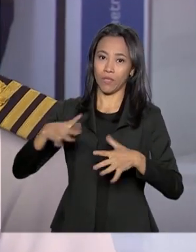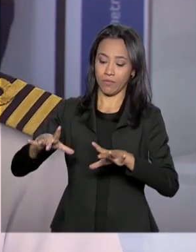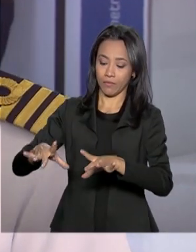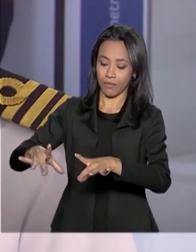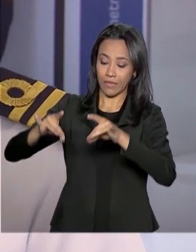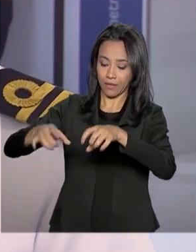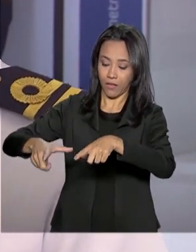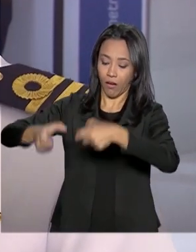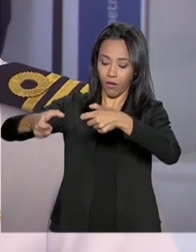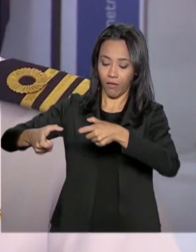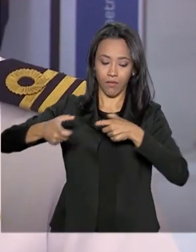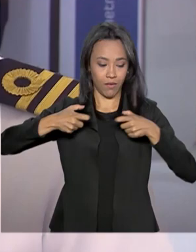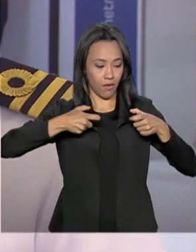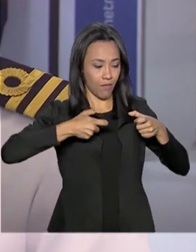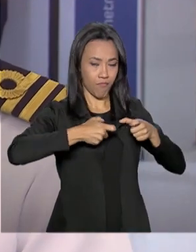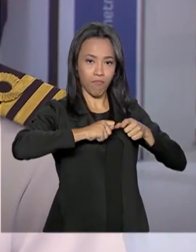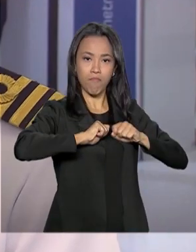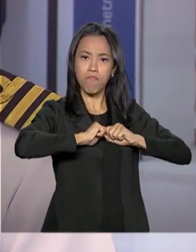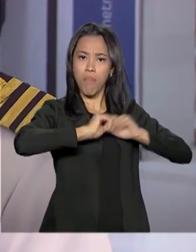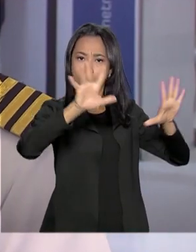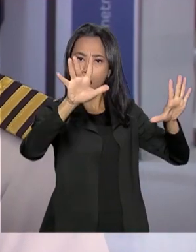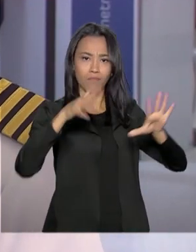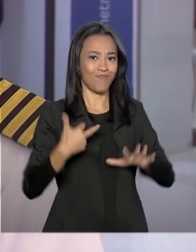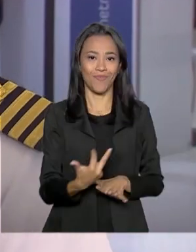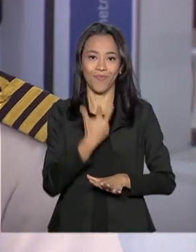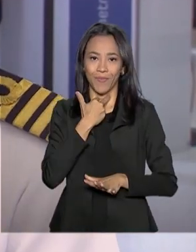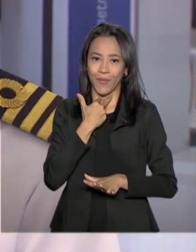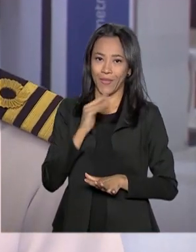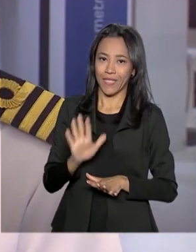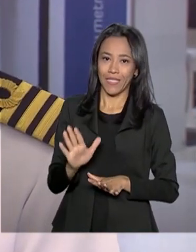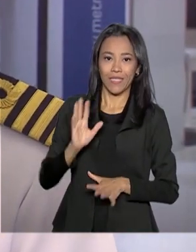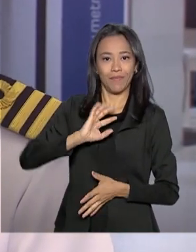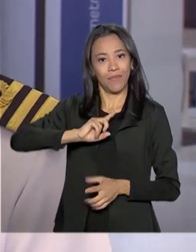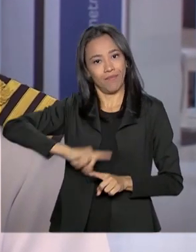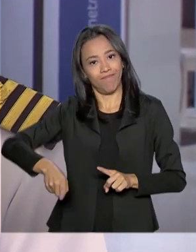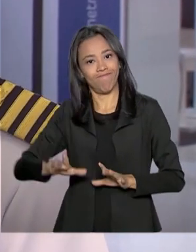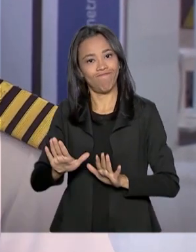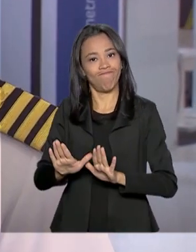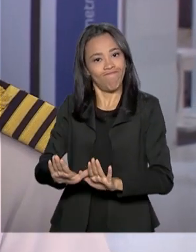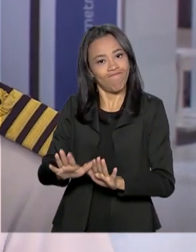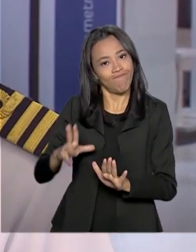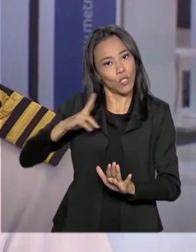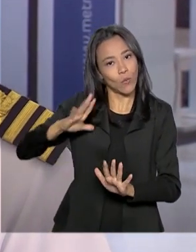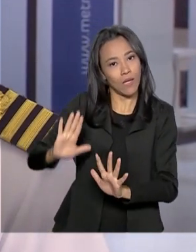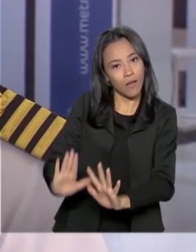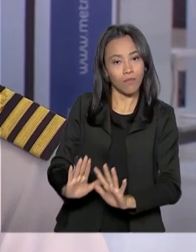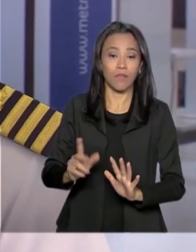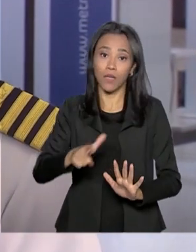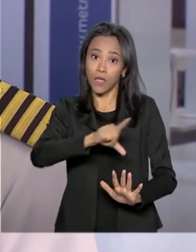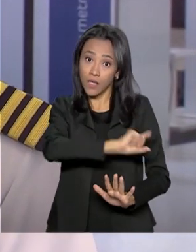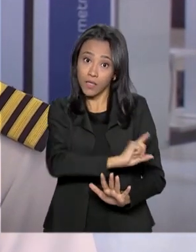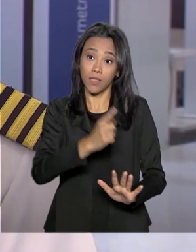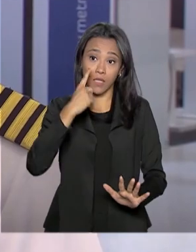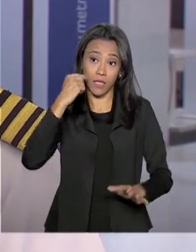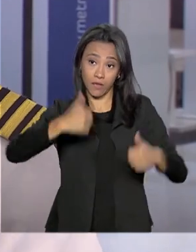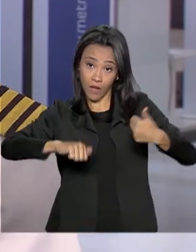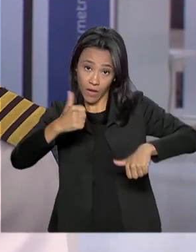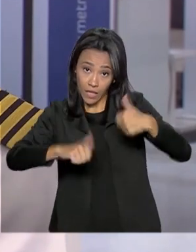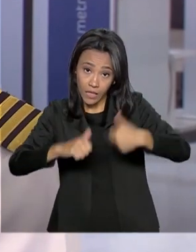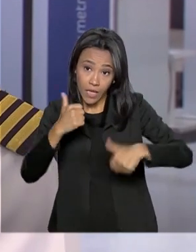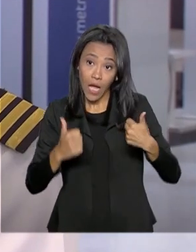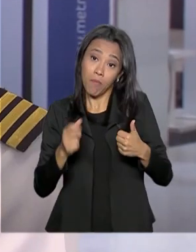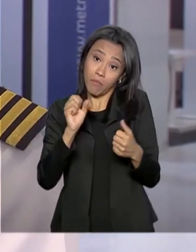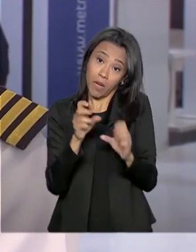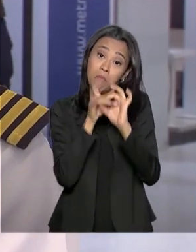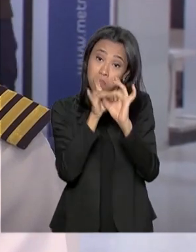mostra, né? E gerando também um desconforto, porque isso pode gerar uma insegurança de área. Então, o estudo tem que ser visto antes, uma análise antes, para que seja